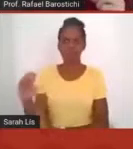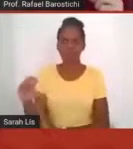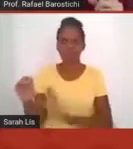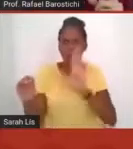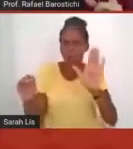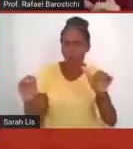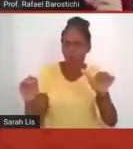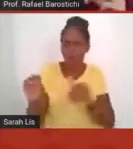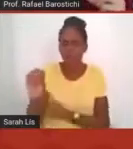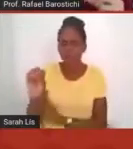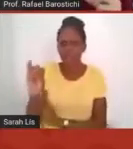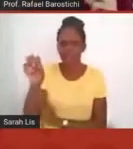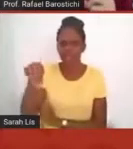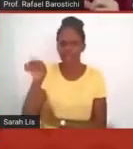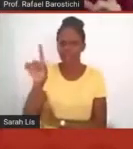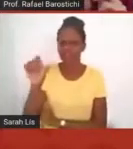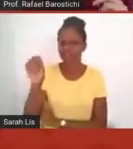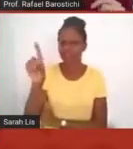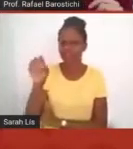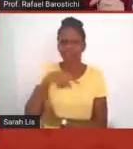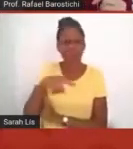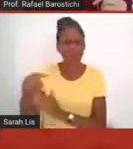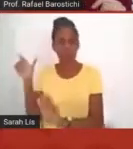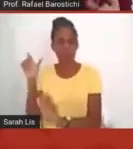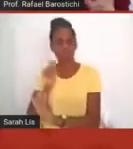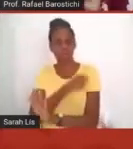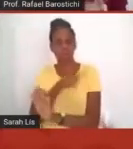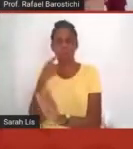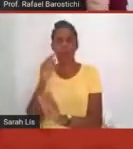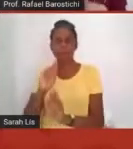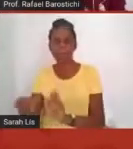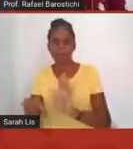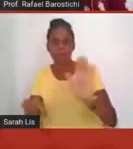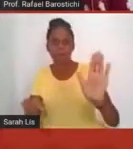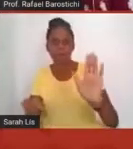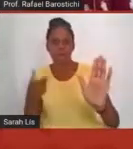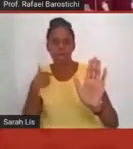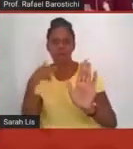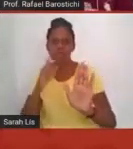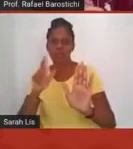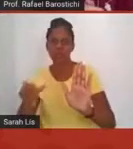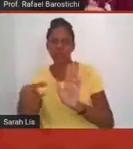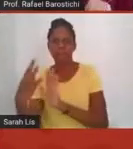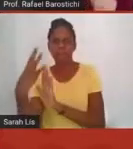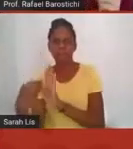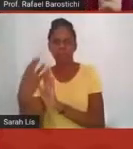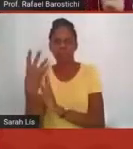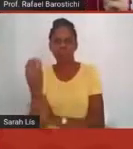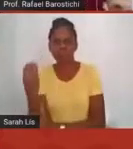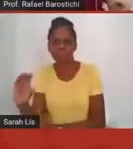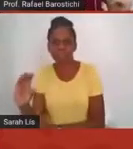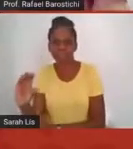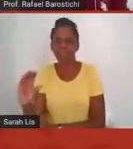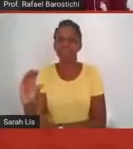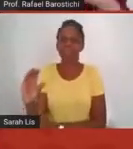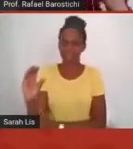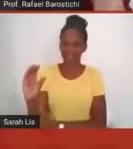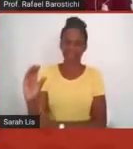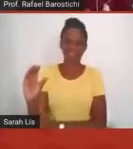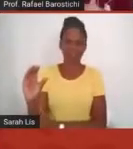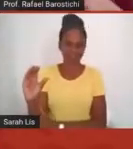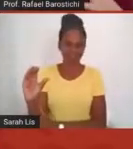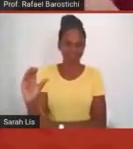E aí já vinha um, colocava assim, ó, eu resolvi aqui, colocava lá o print da resolução dele, e aí